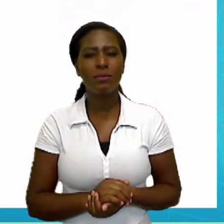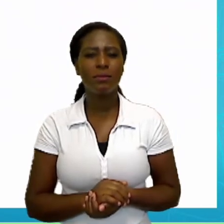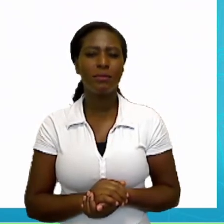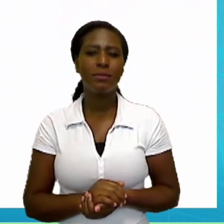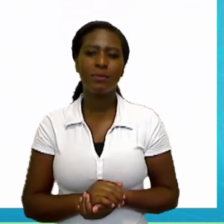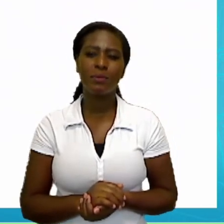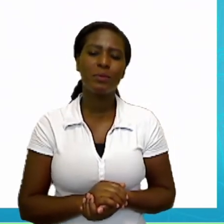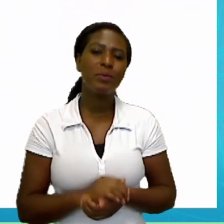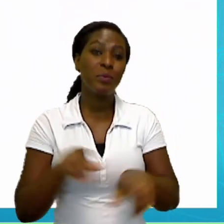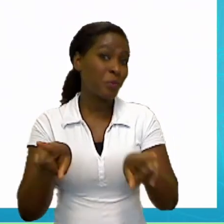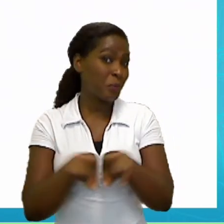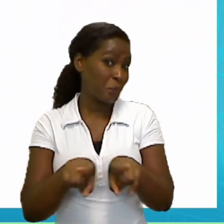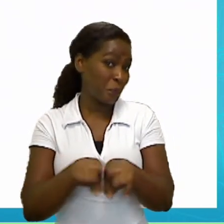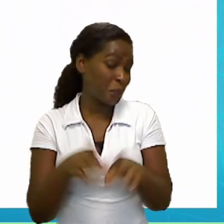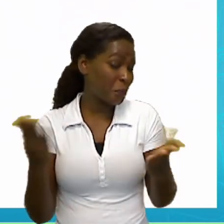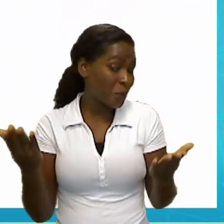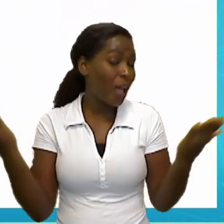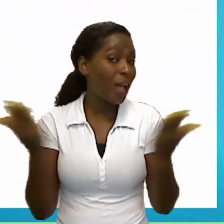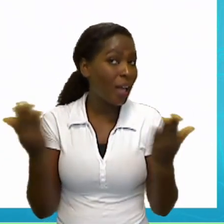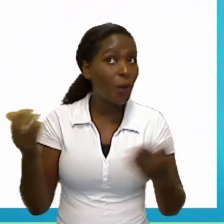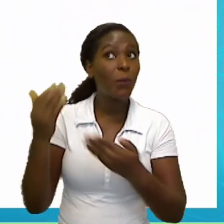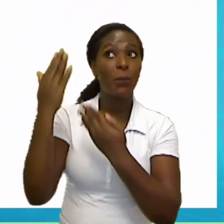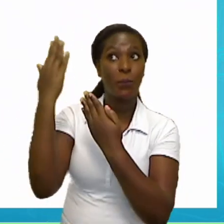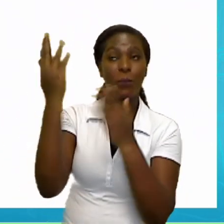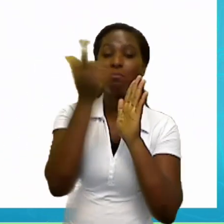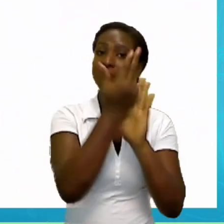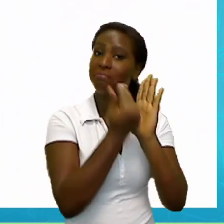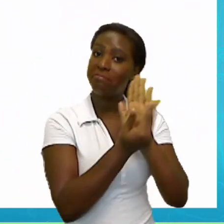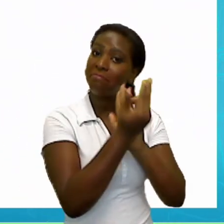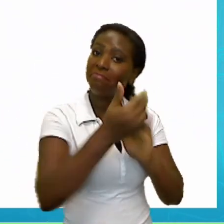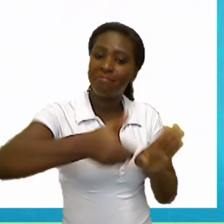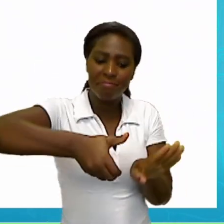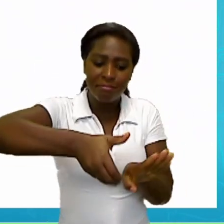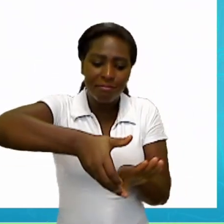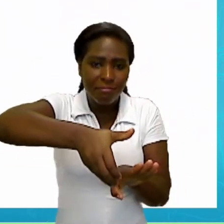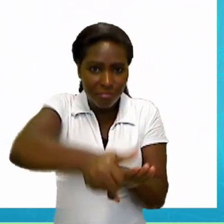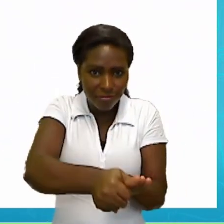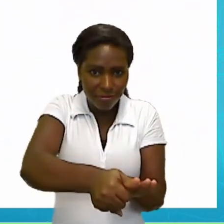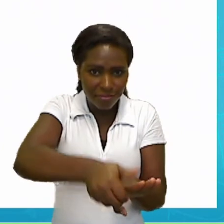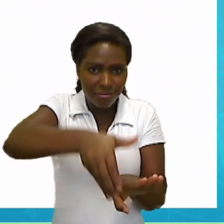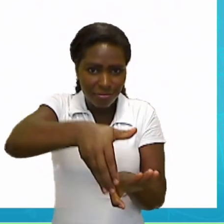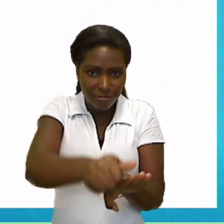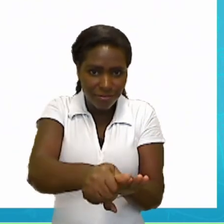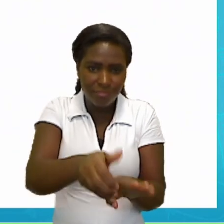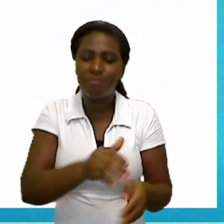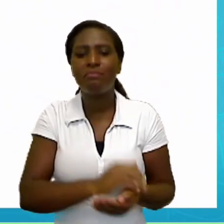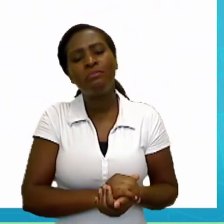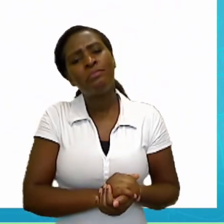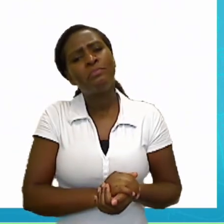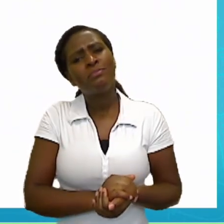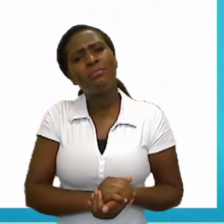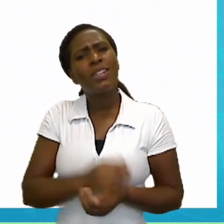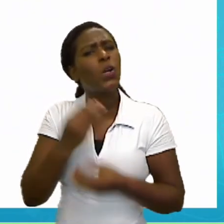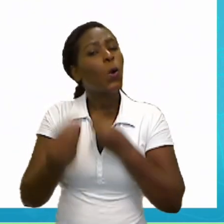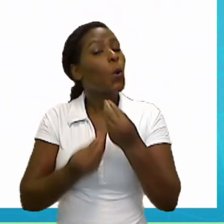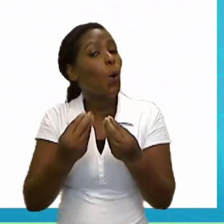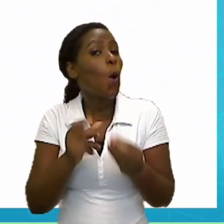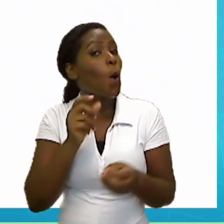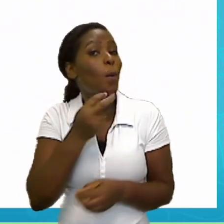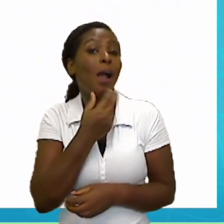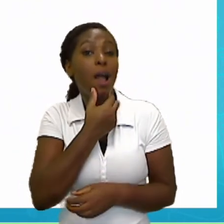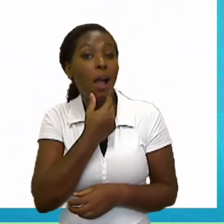Clips. Temos também o grampeador. Grampeador em inglês, stapler.